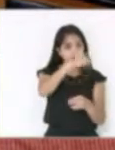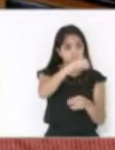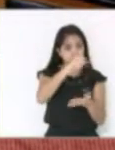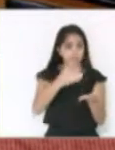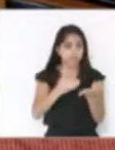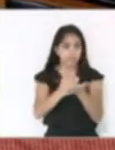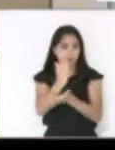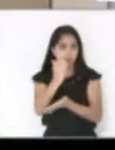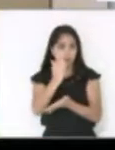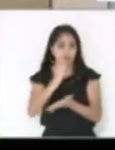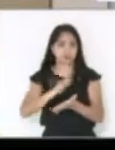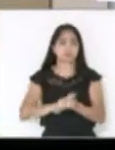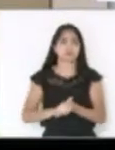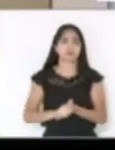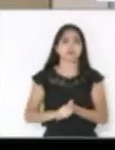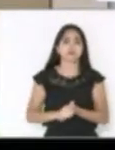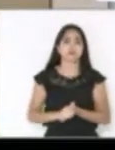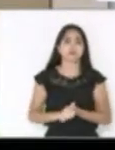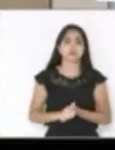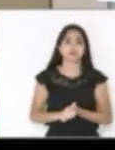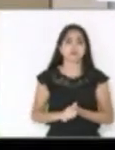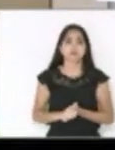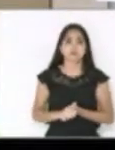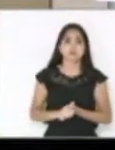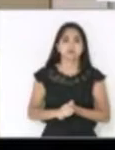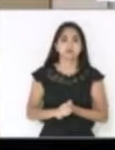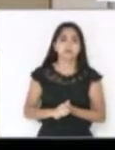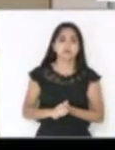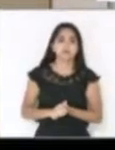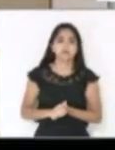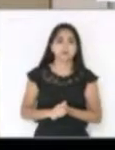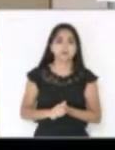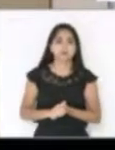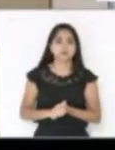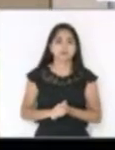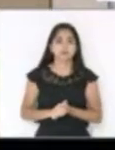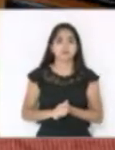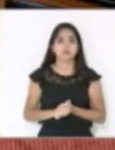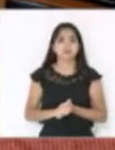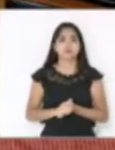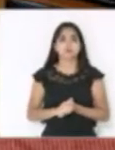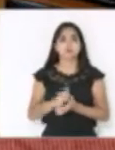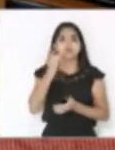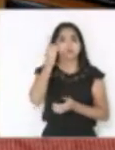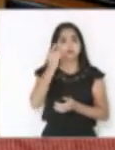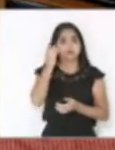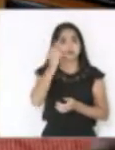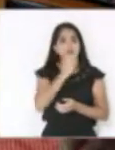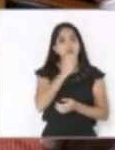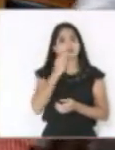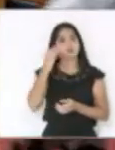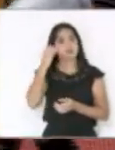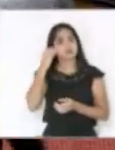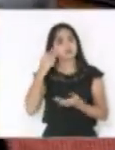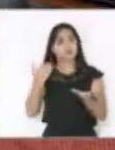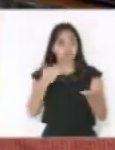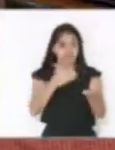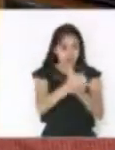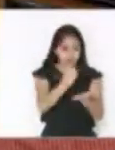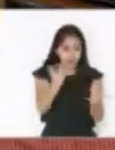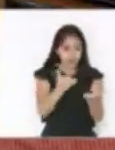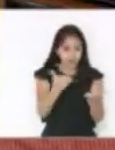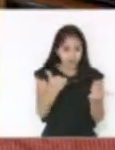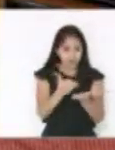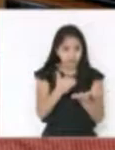aprovação do projeto, senhor presidente. Senhor presidente. Deputado Roberto Salom com a palavra. Vamos lá. Está aí a prova agora.